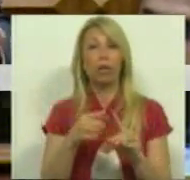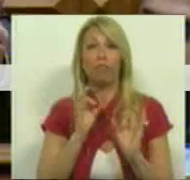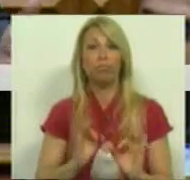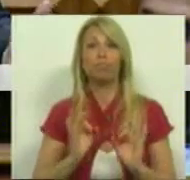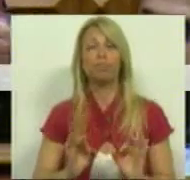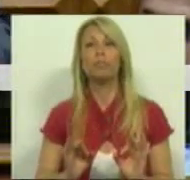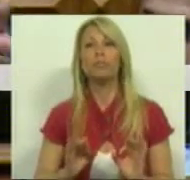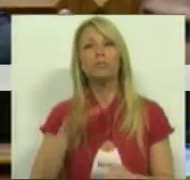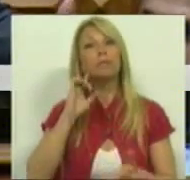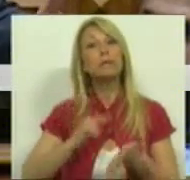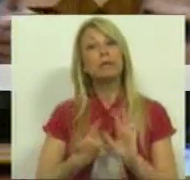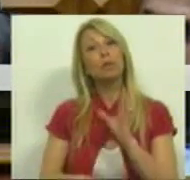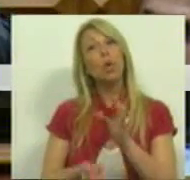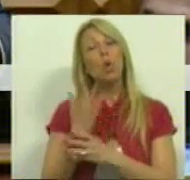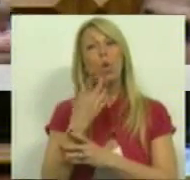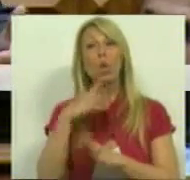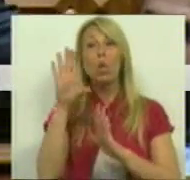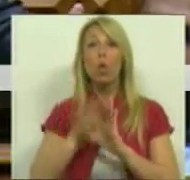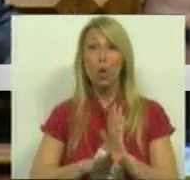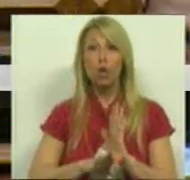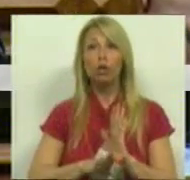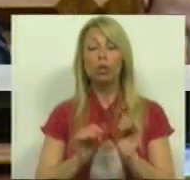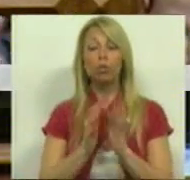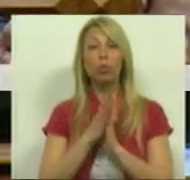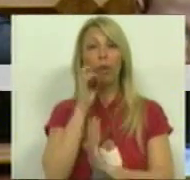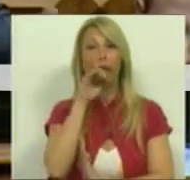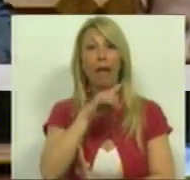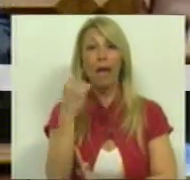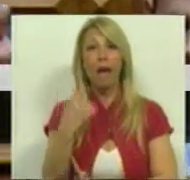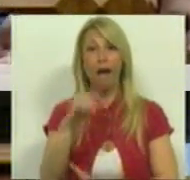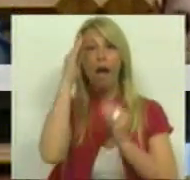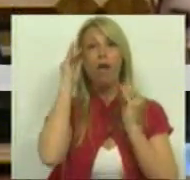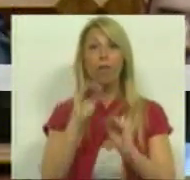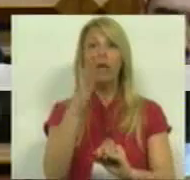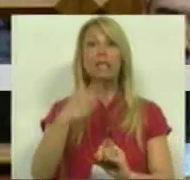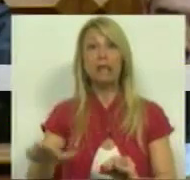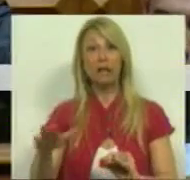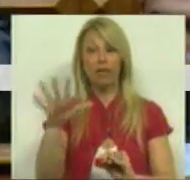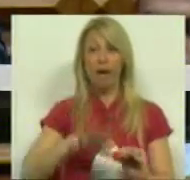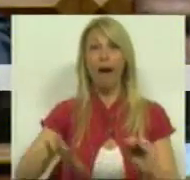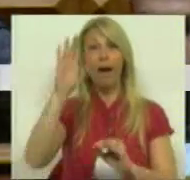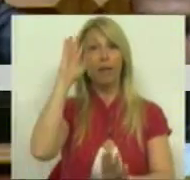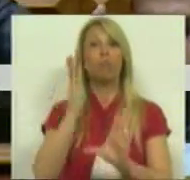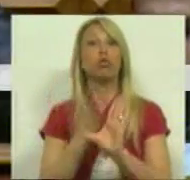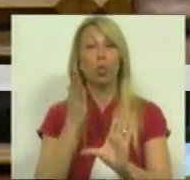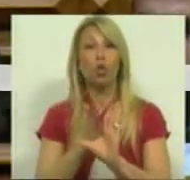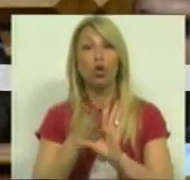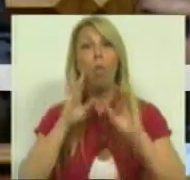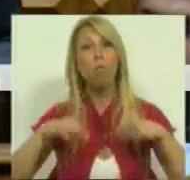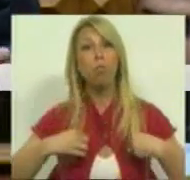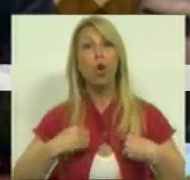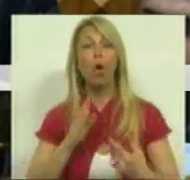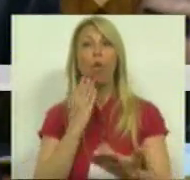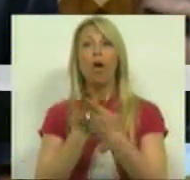É necessário criar as condições para que todos aqueles que têm formação científica em Psicologia, sejam eles próprios que possam